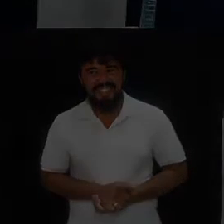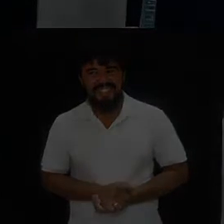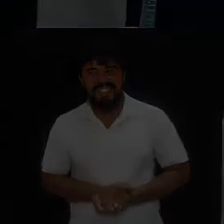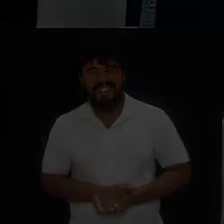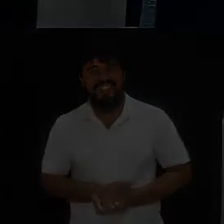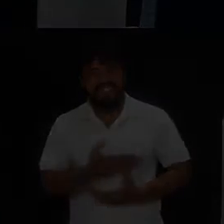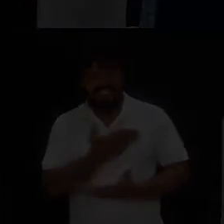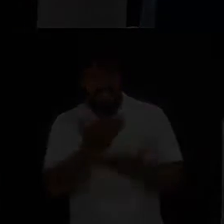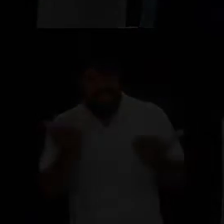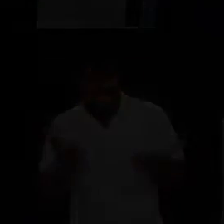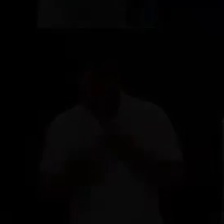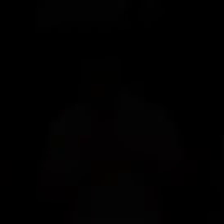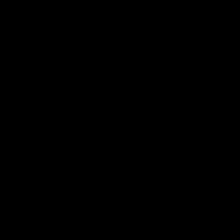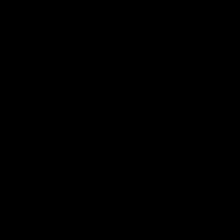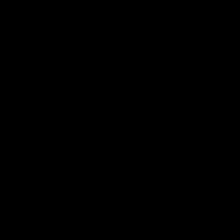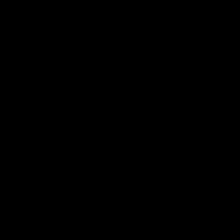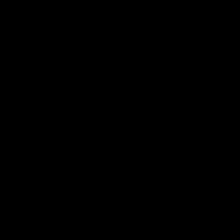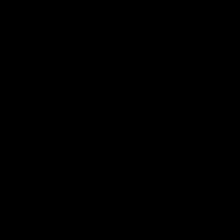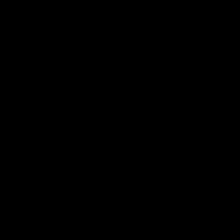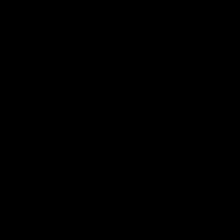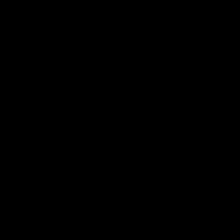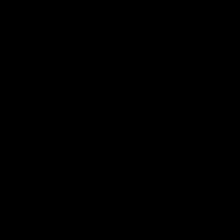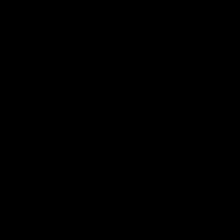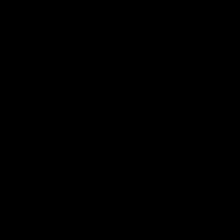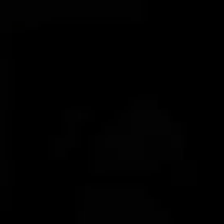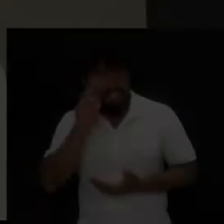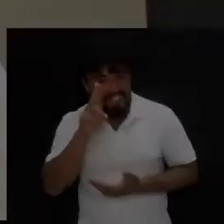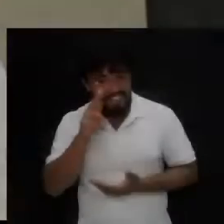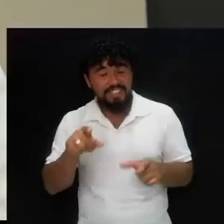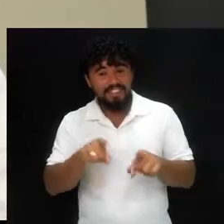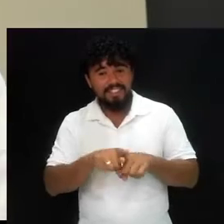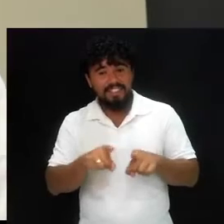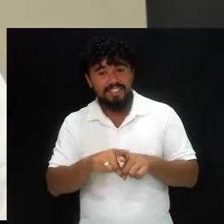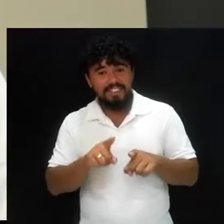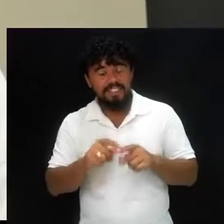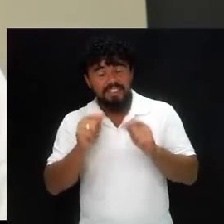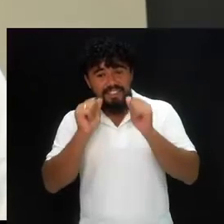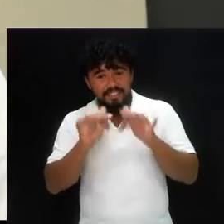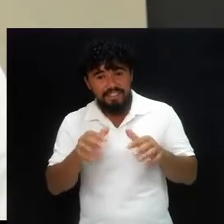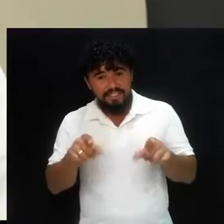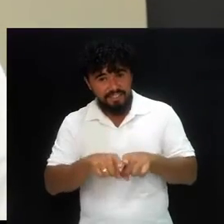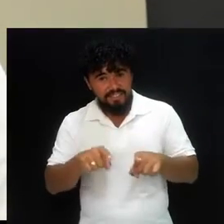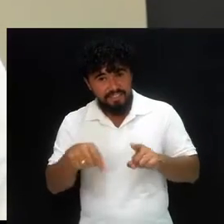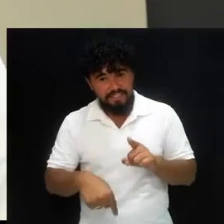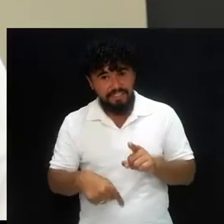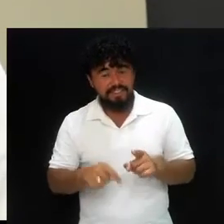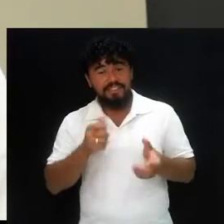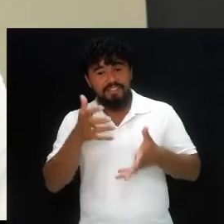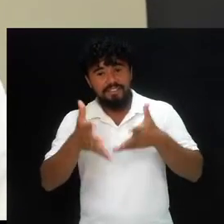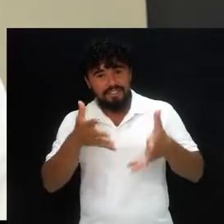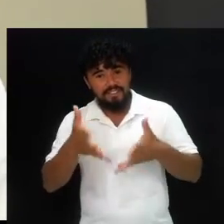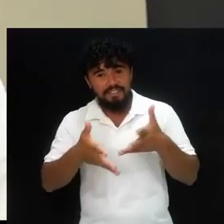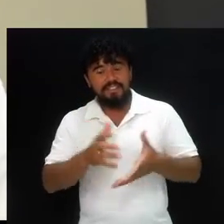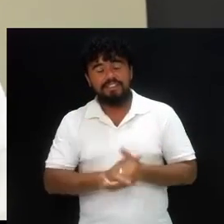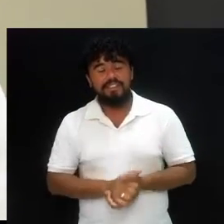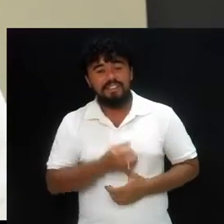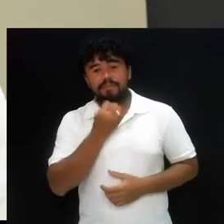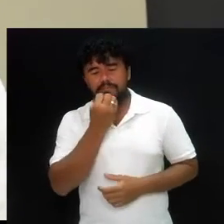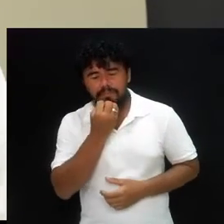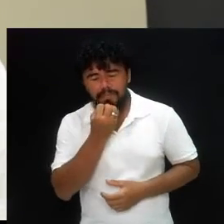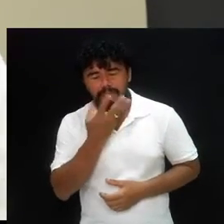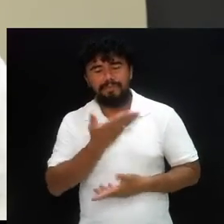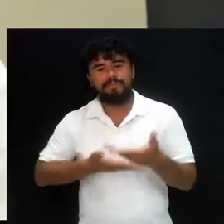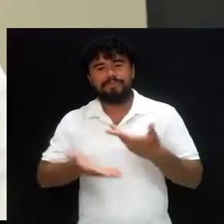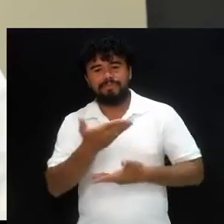para todos que estão conosco através da... Que está nos abençoando também com a linguagem de Libras. É muito bom tê-los